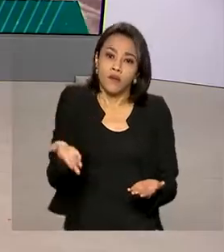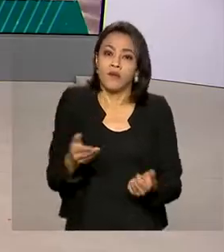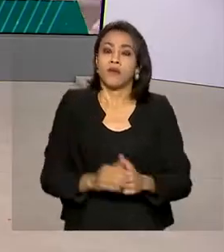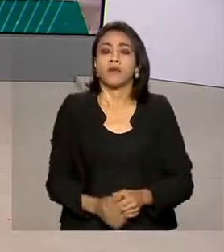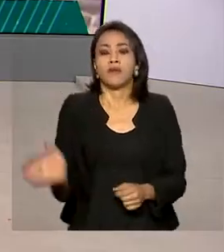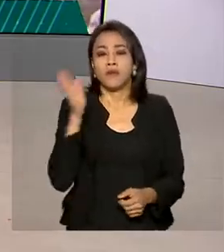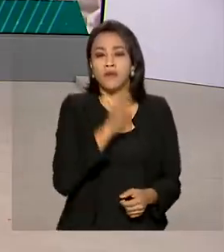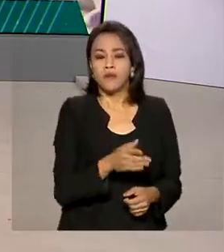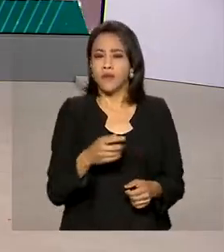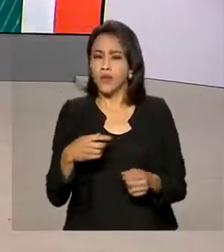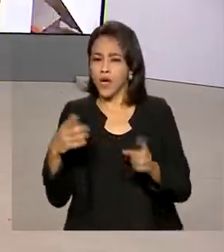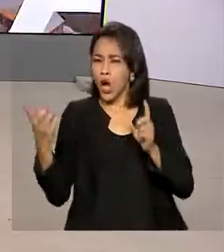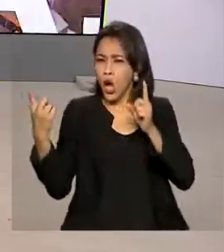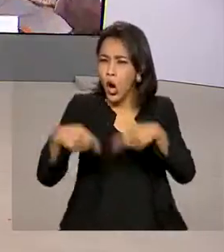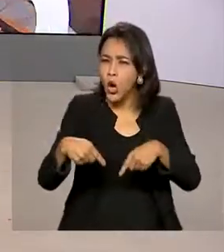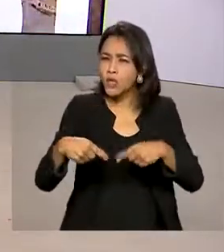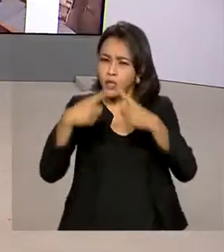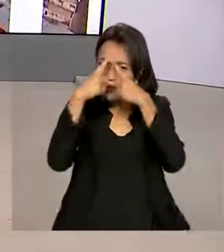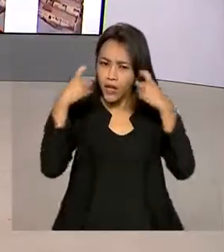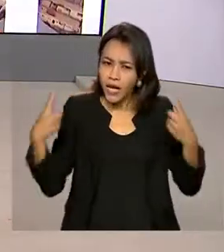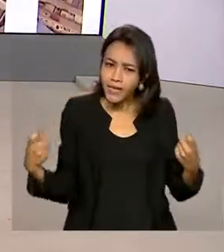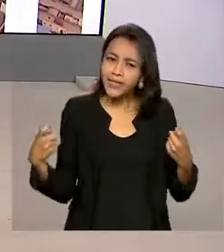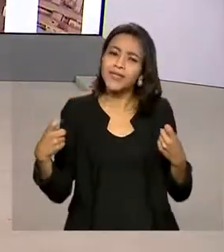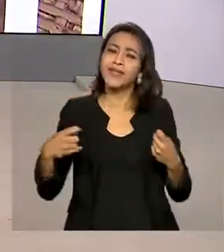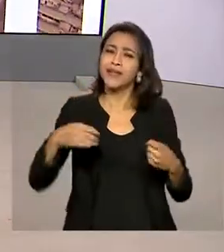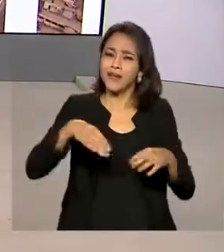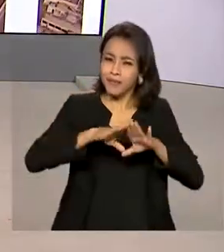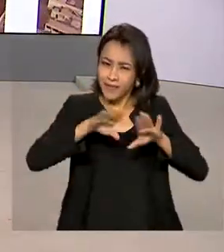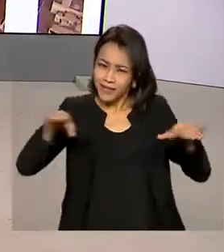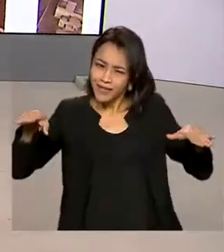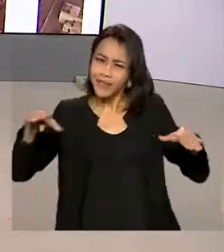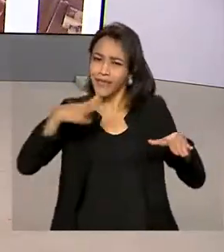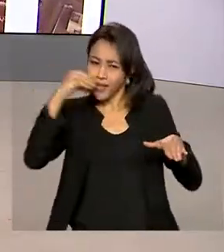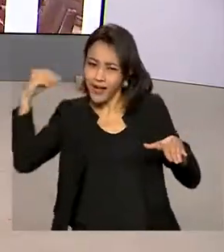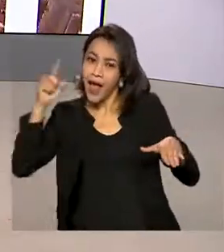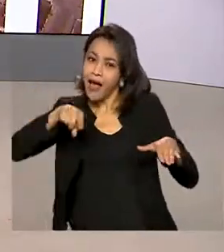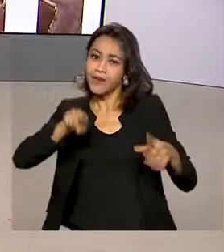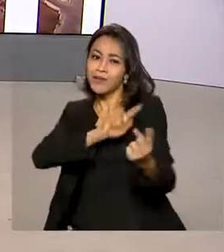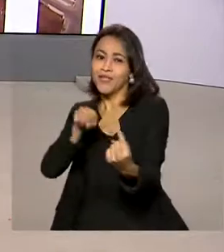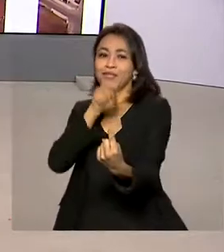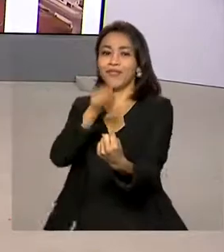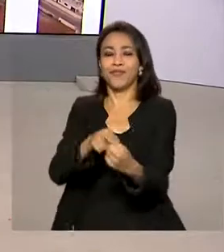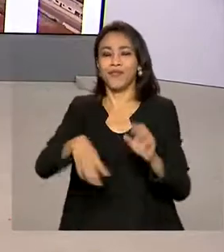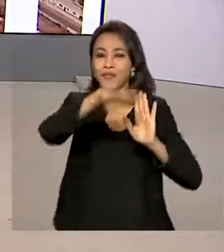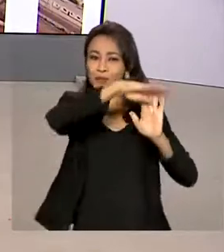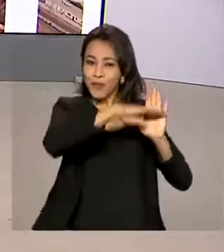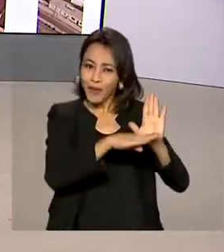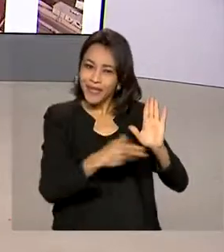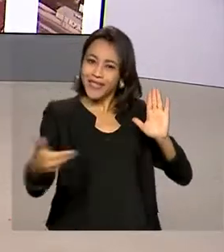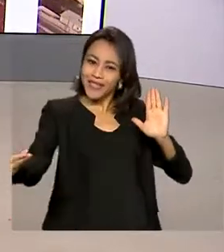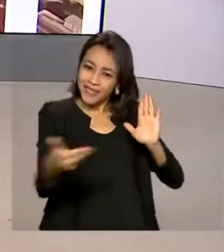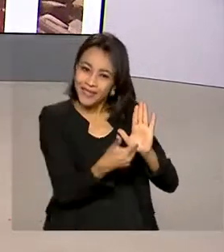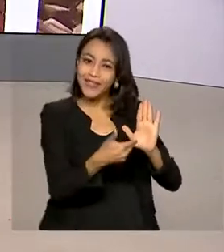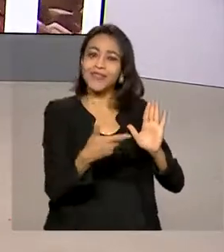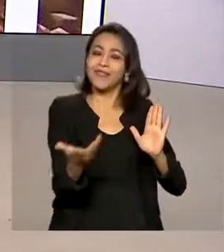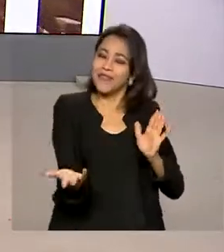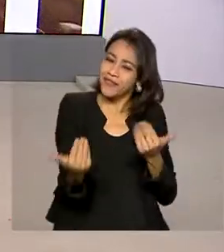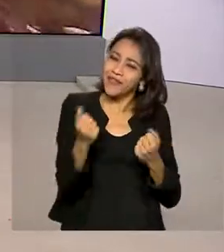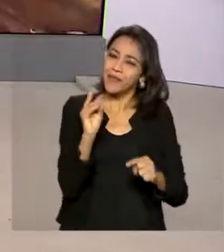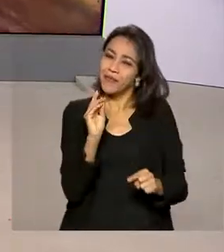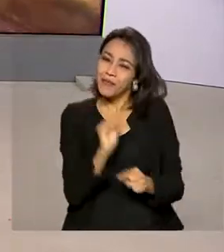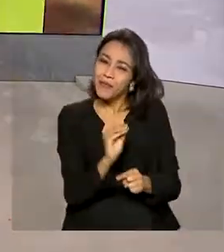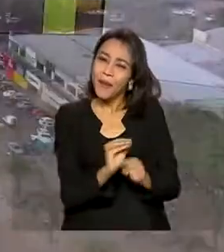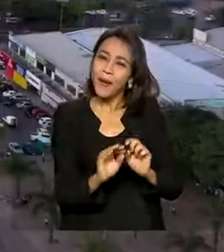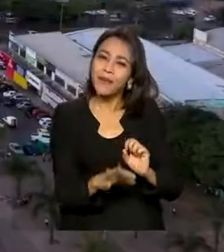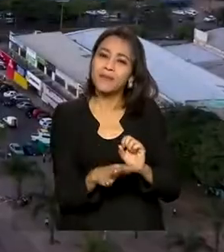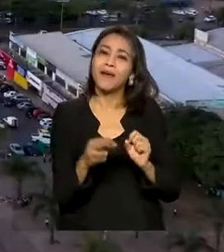Combater a violência infanto-juvenil e a evasão escolar. Esse é o objetivo do programa Vem Viver, juntos pela proteção da